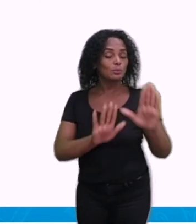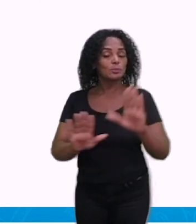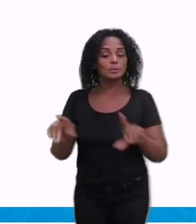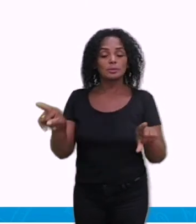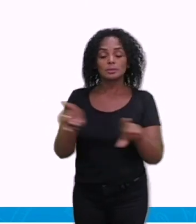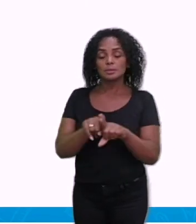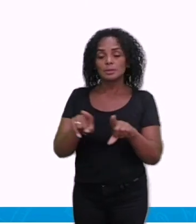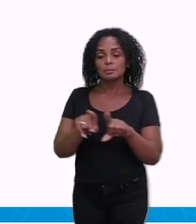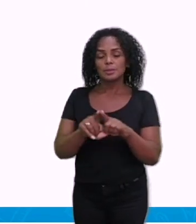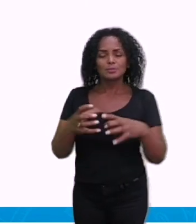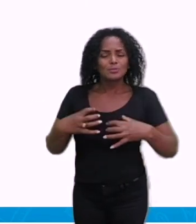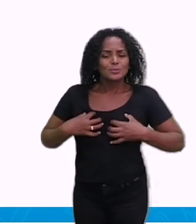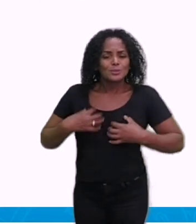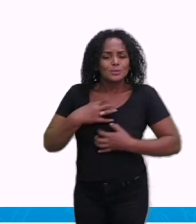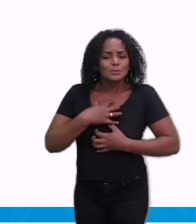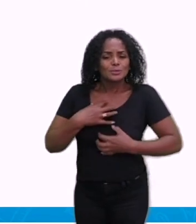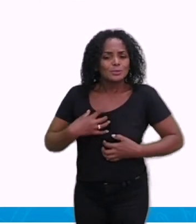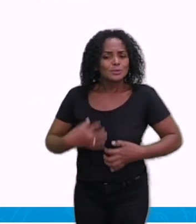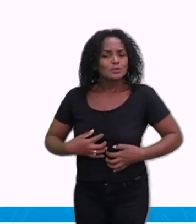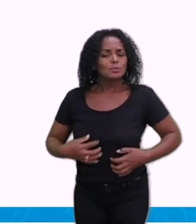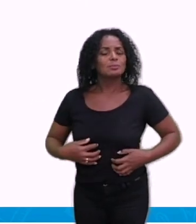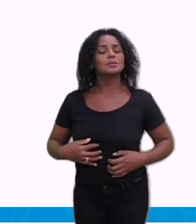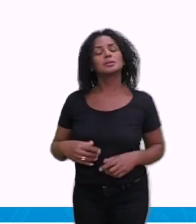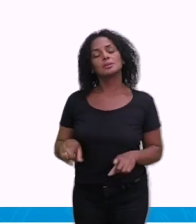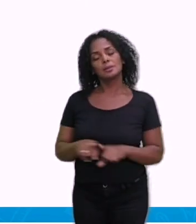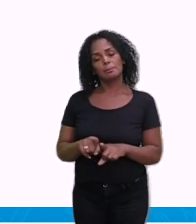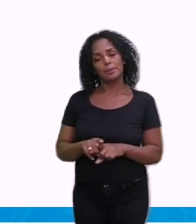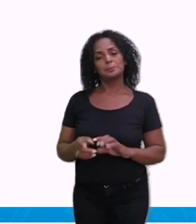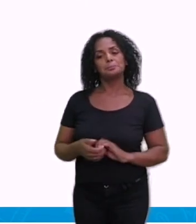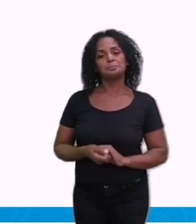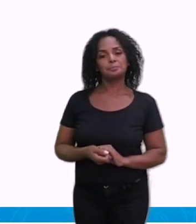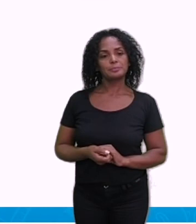falamos dos sintomas possíveis, ok?